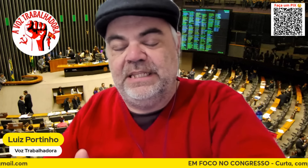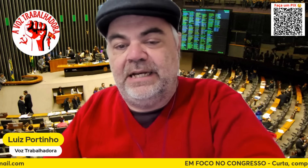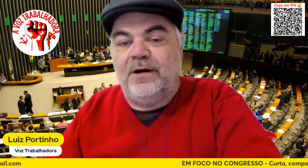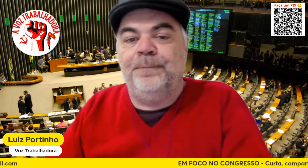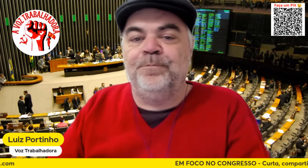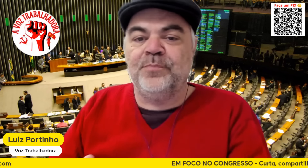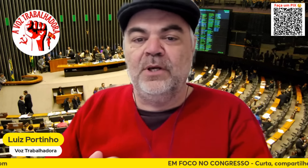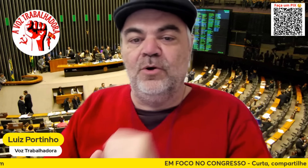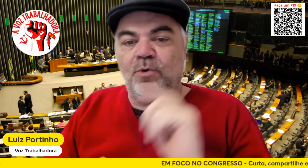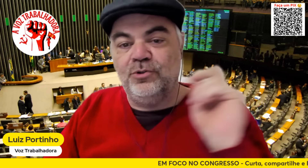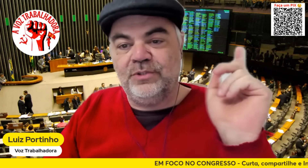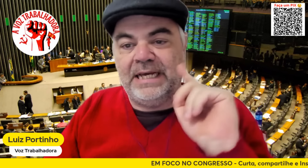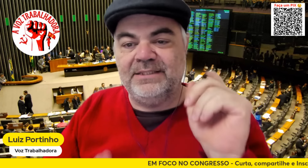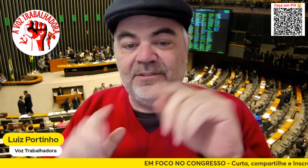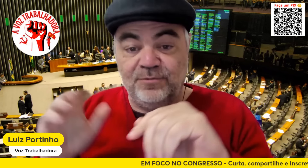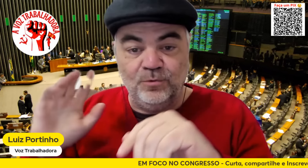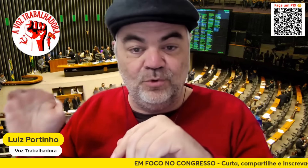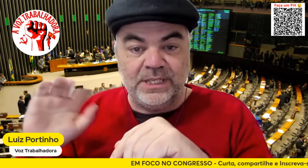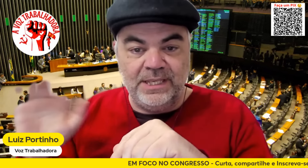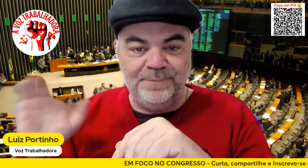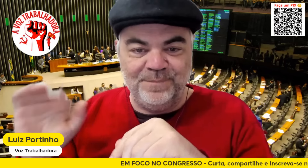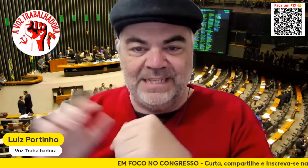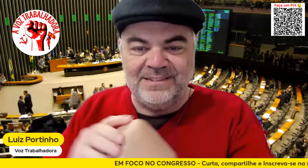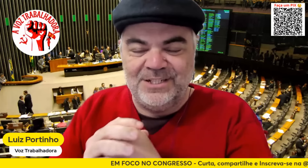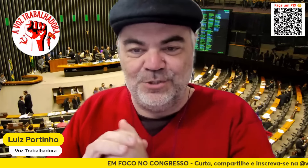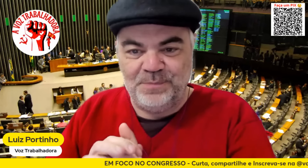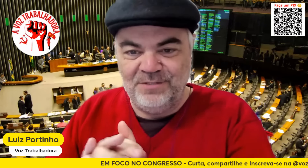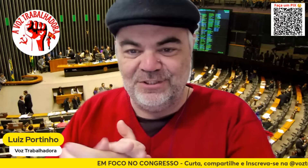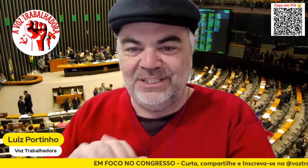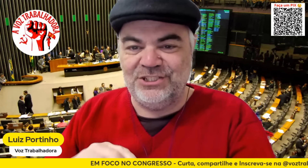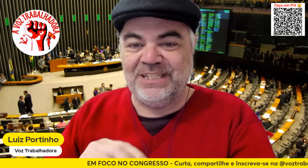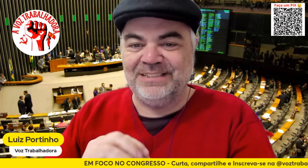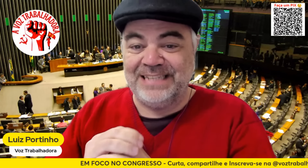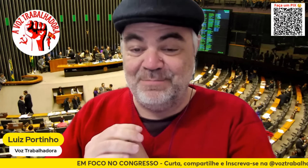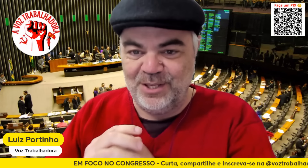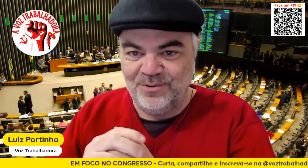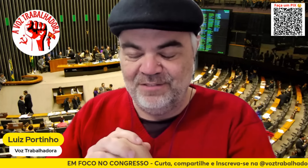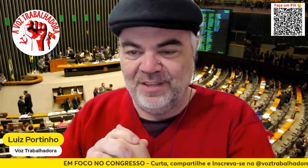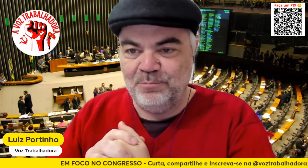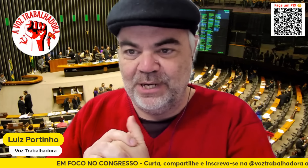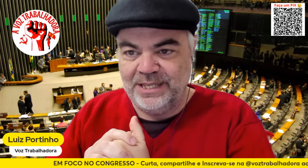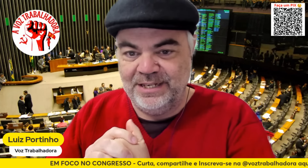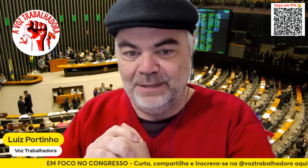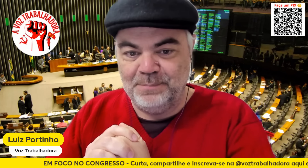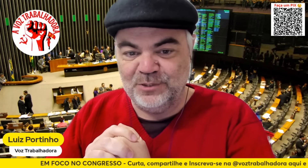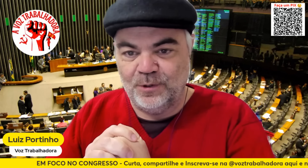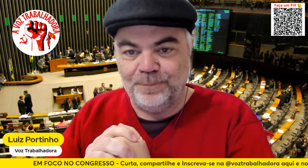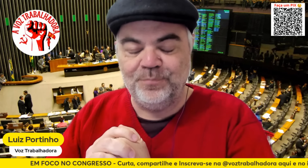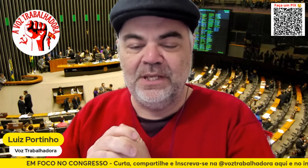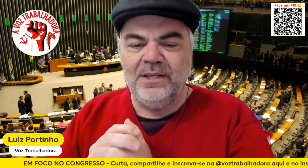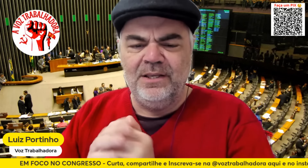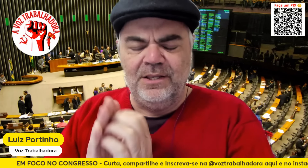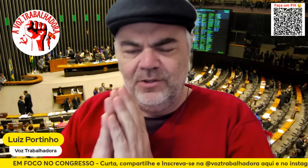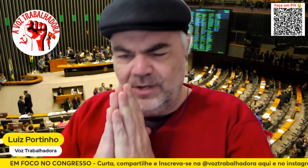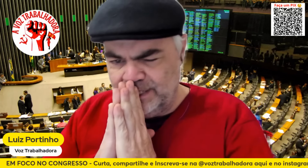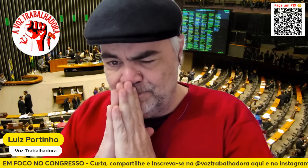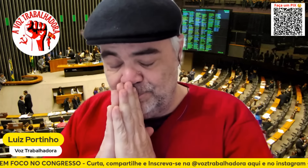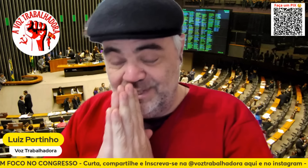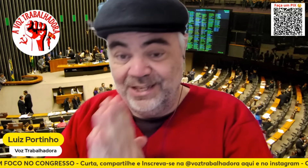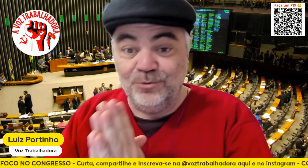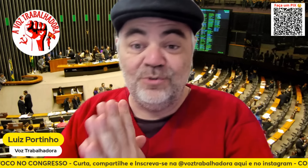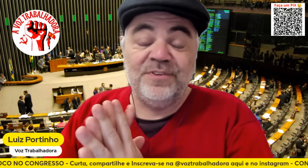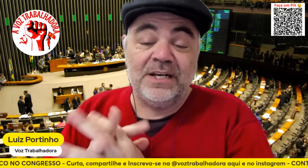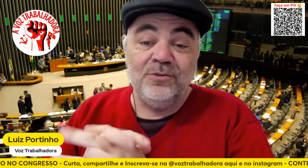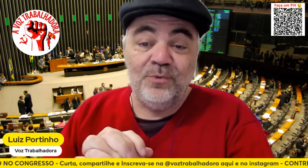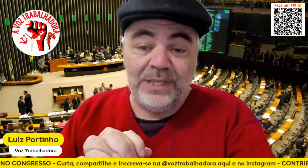Senado Federal. Quando está esse fundo aqui atrás de mim, vocês já sabem o que vem por aí, né pessoal? E olha,